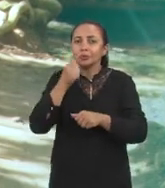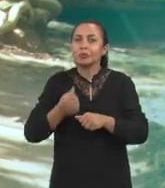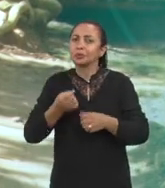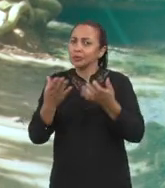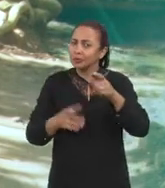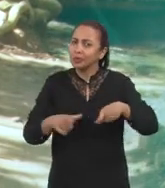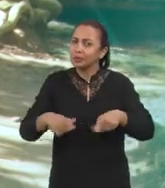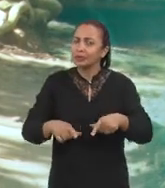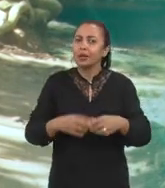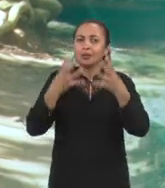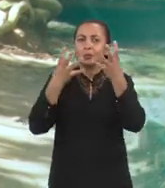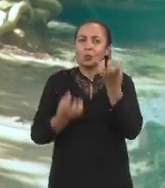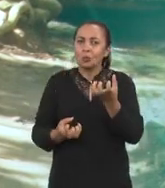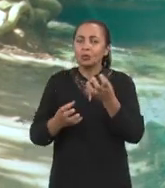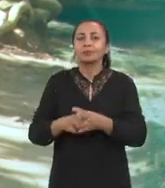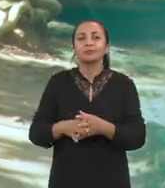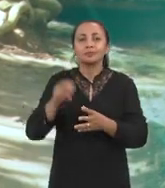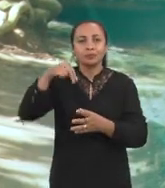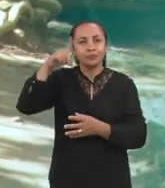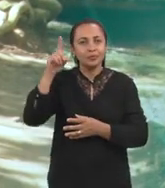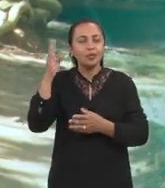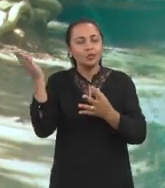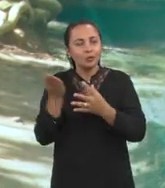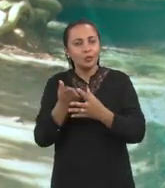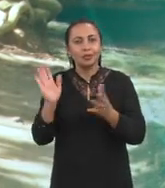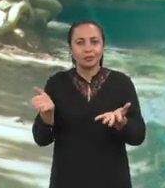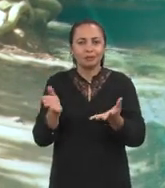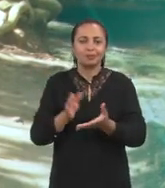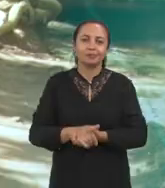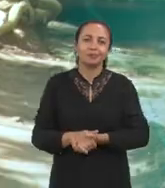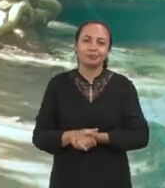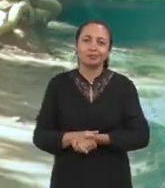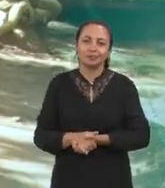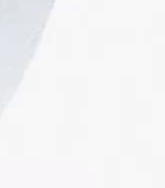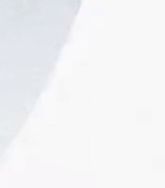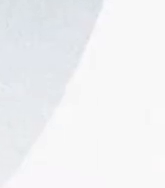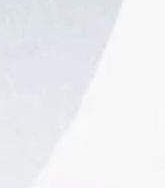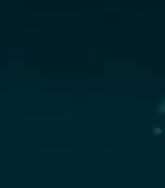partir de ingredientes do semiárido nordestino. Universiência volta já já.